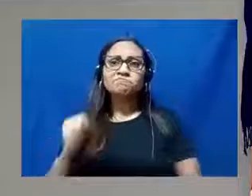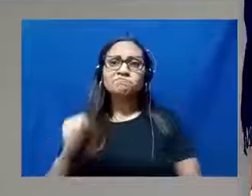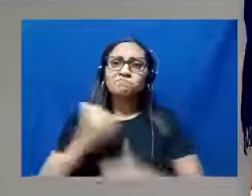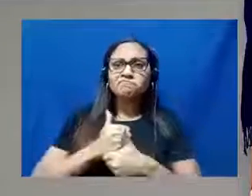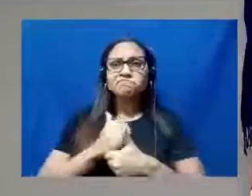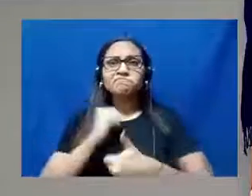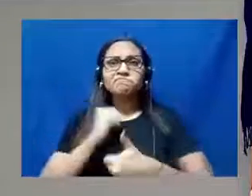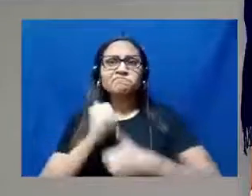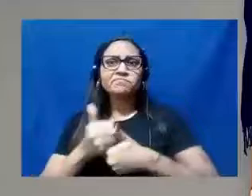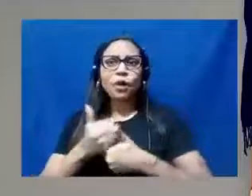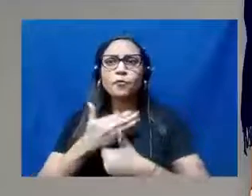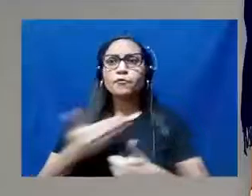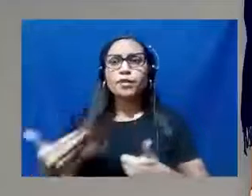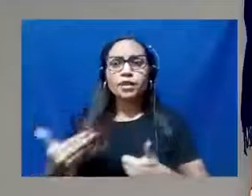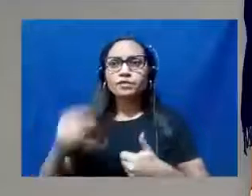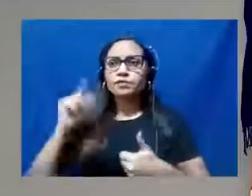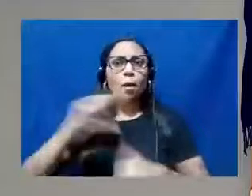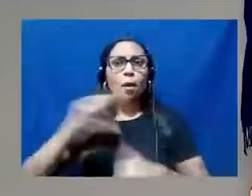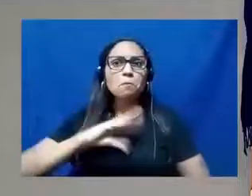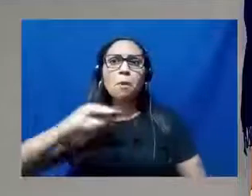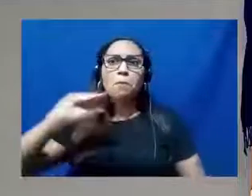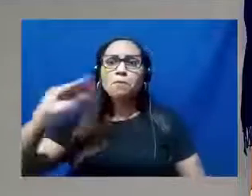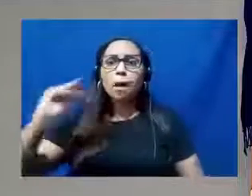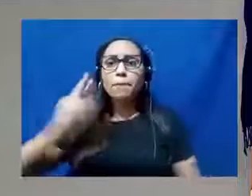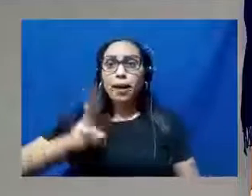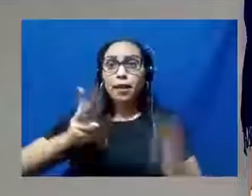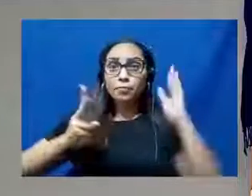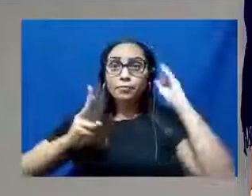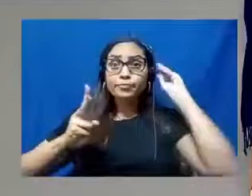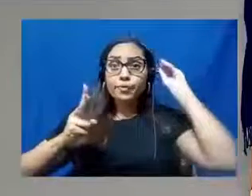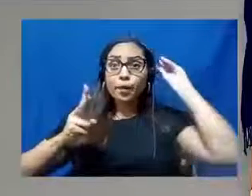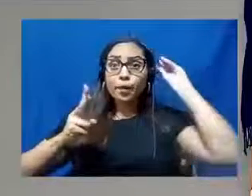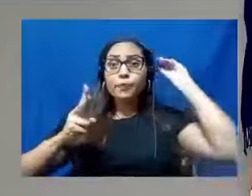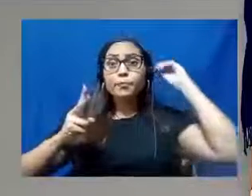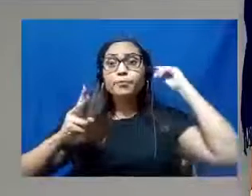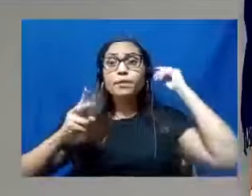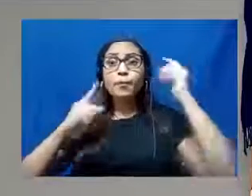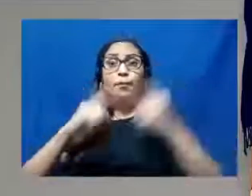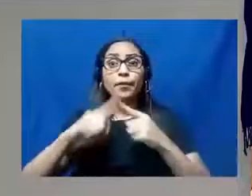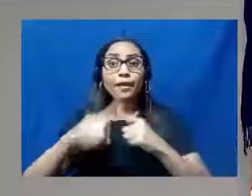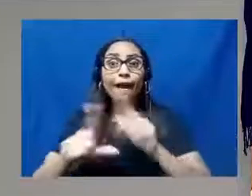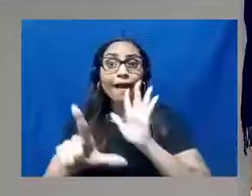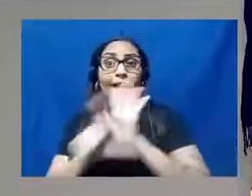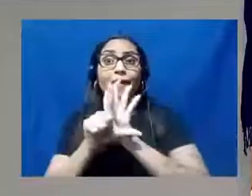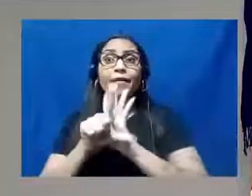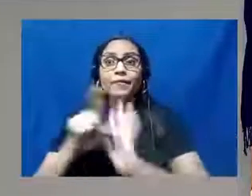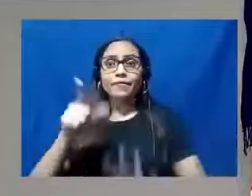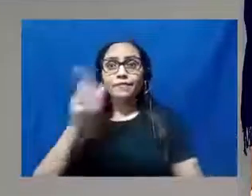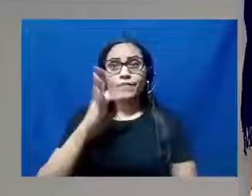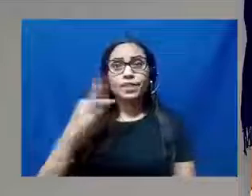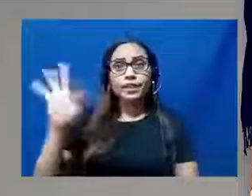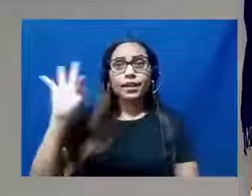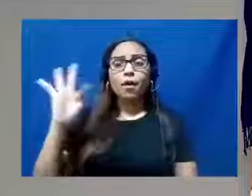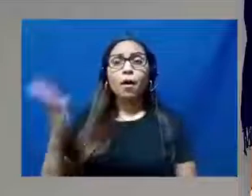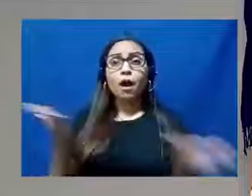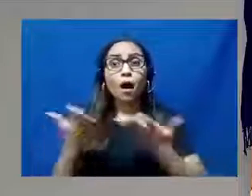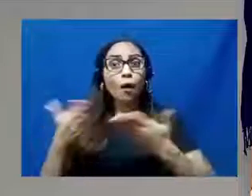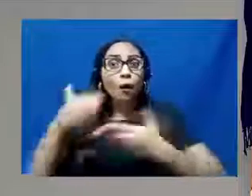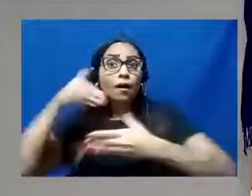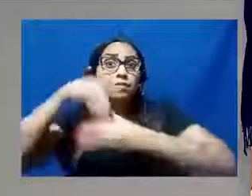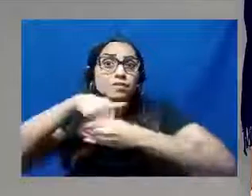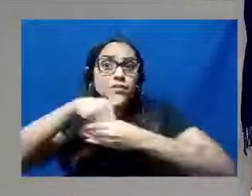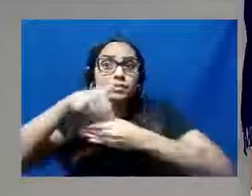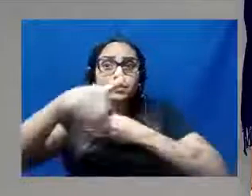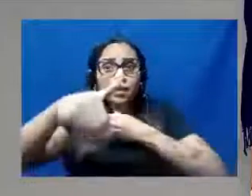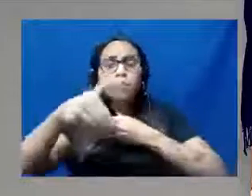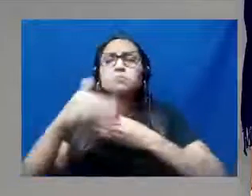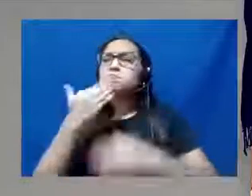negócio não desencalha, vereador Mareca. Porque são legislações federais. Agora nós vamos para uma eleição, vamos cobrar dos nossos representantes, dos nossos